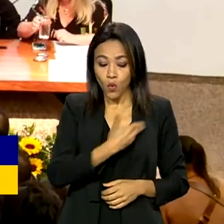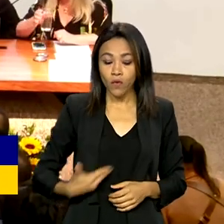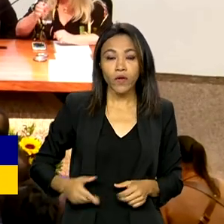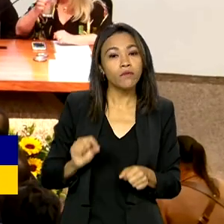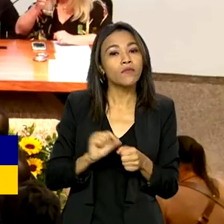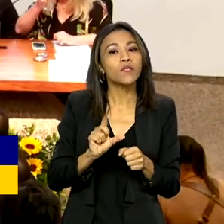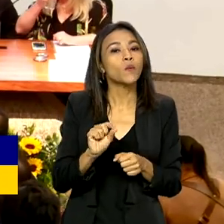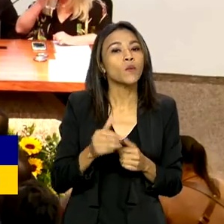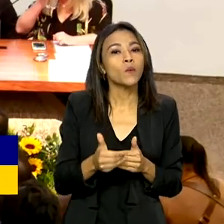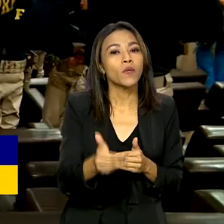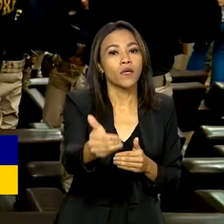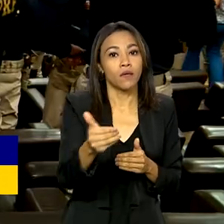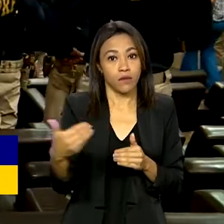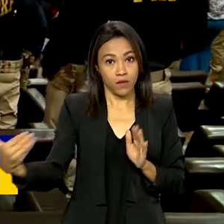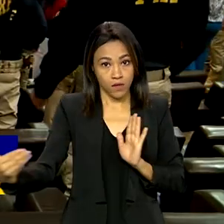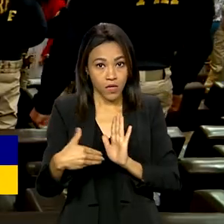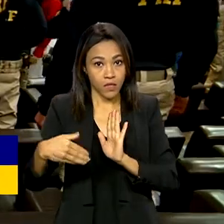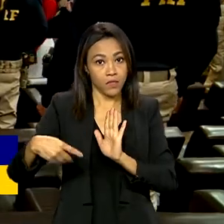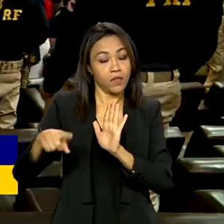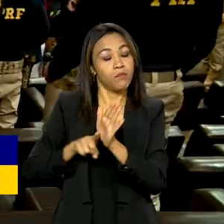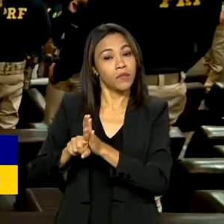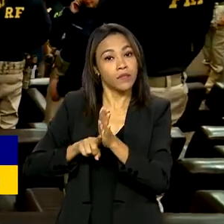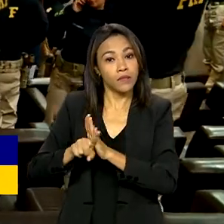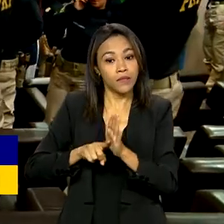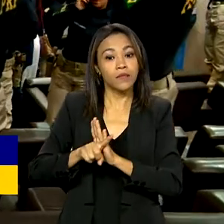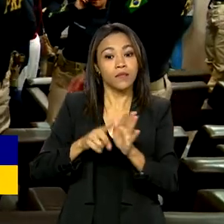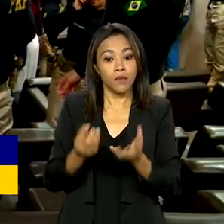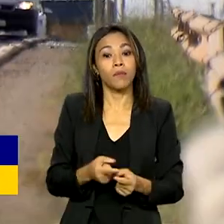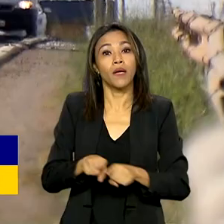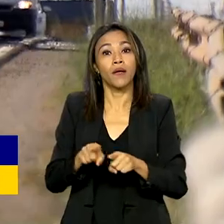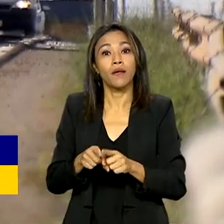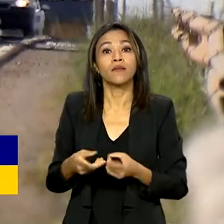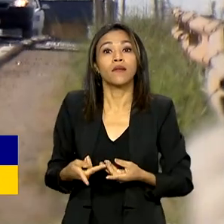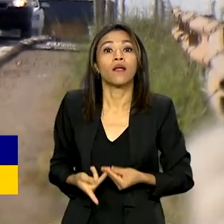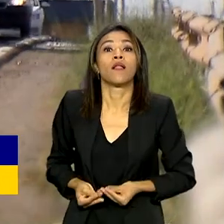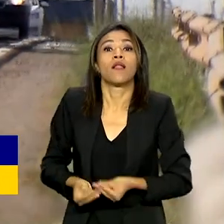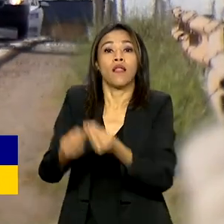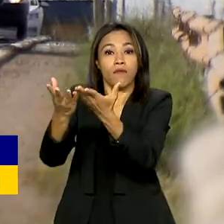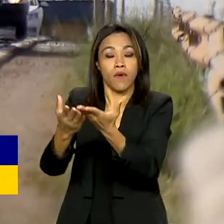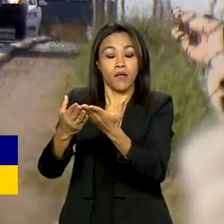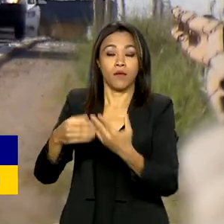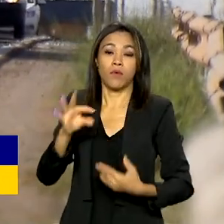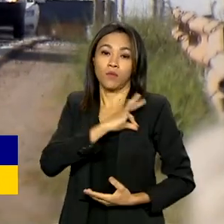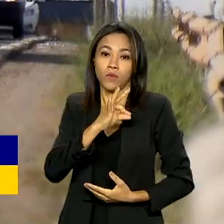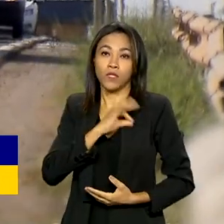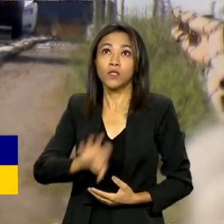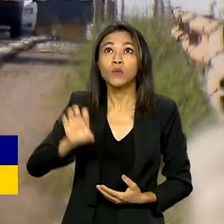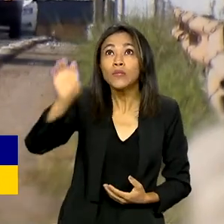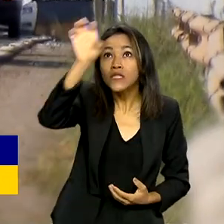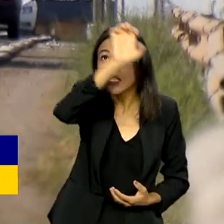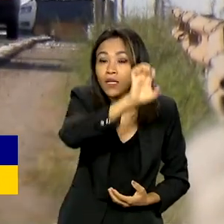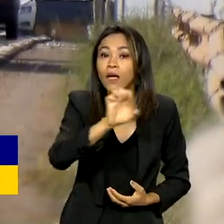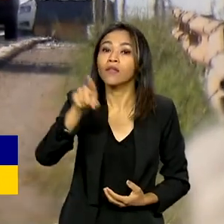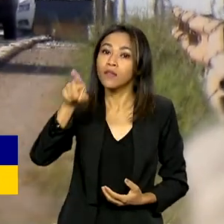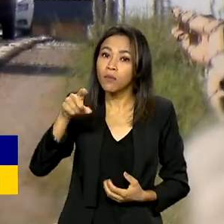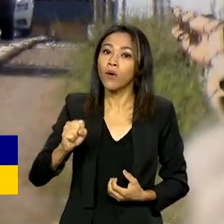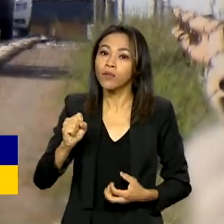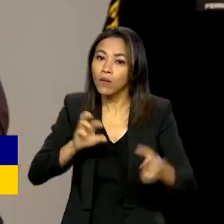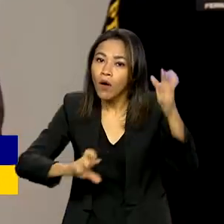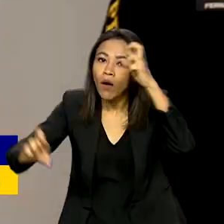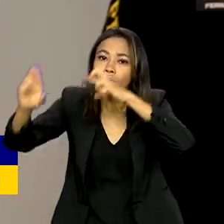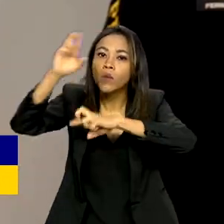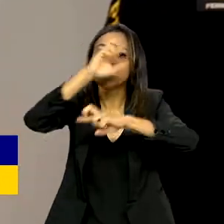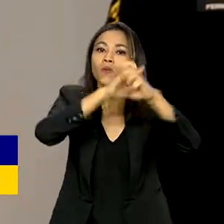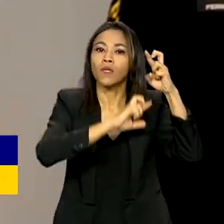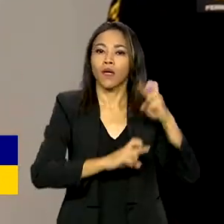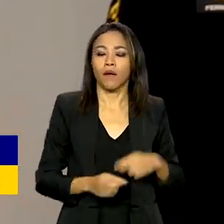levar o projeto Mapear para as polícias militares estaduais para que as rodovias locais também possam ser monitoradas.